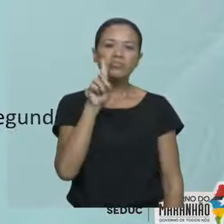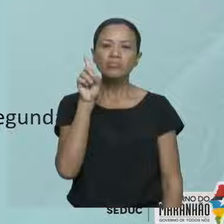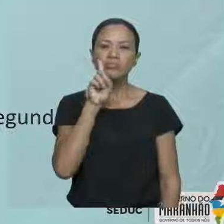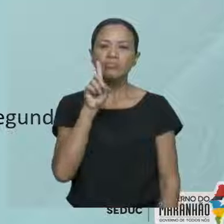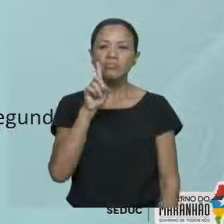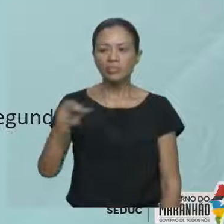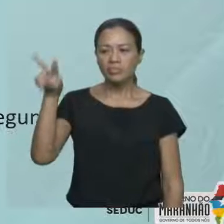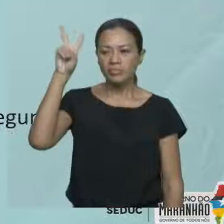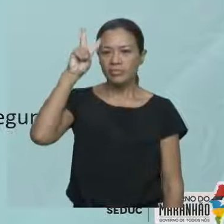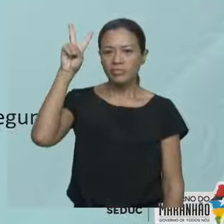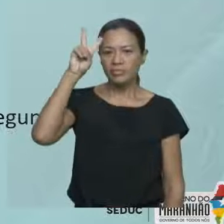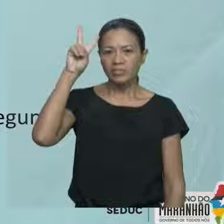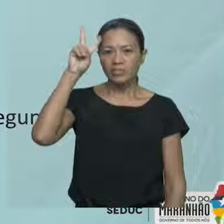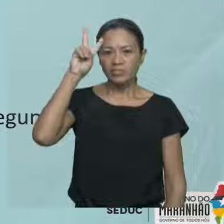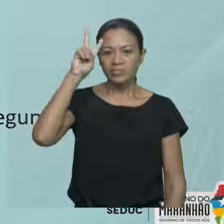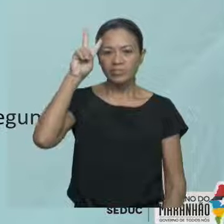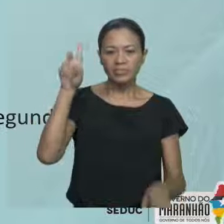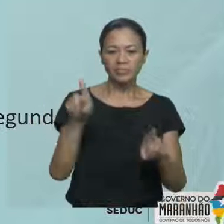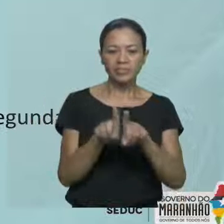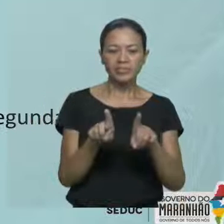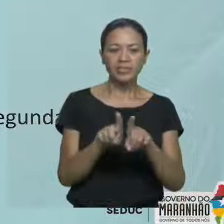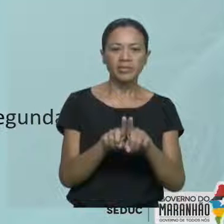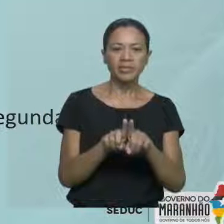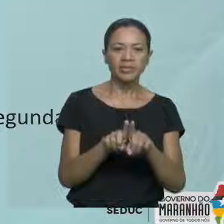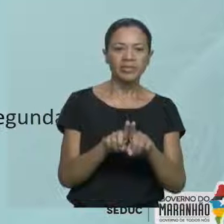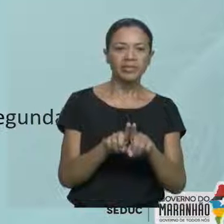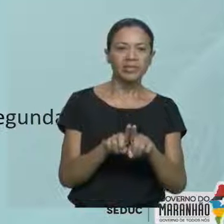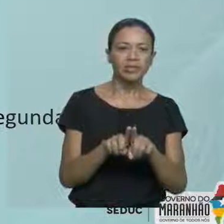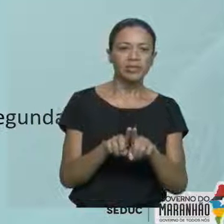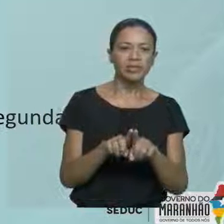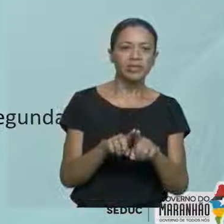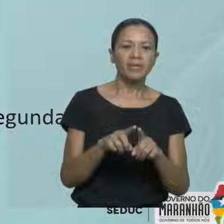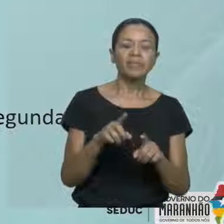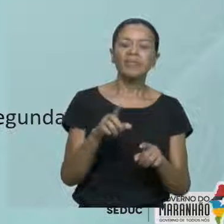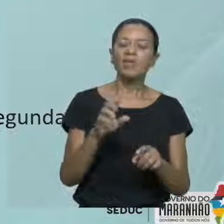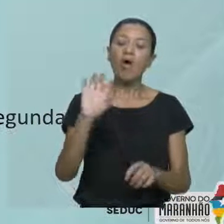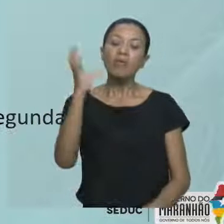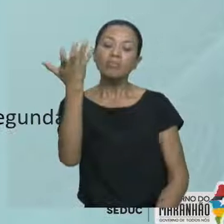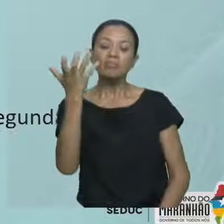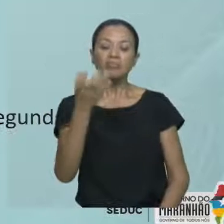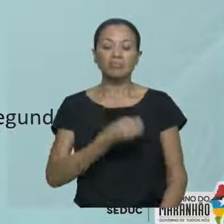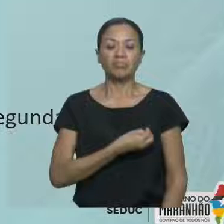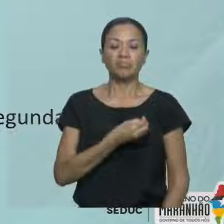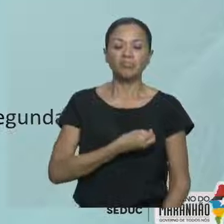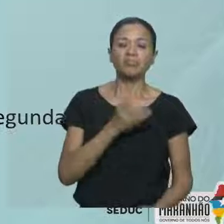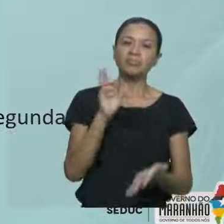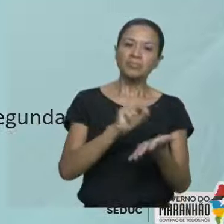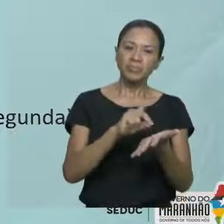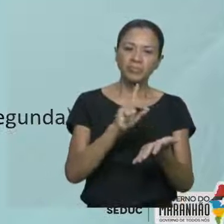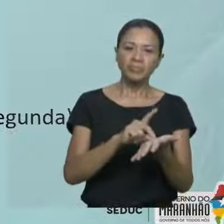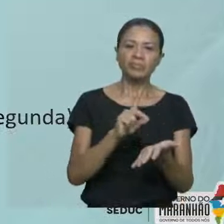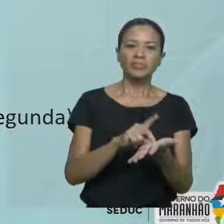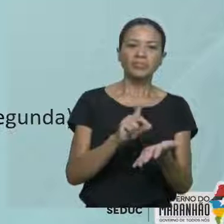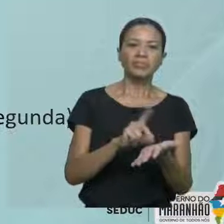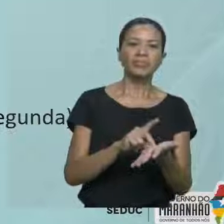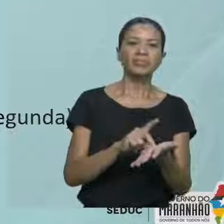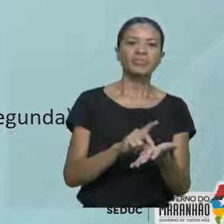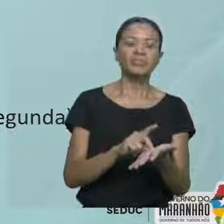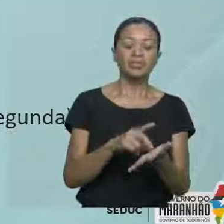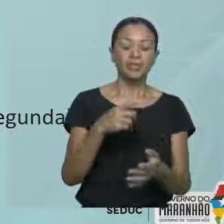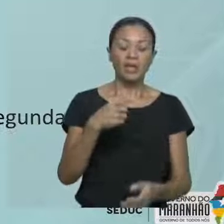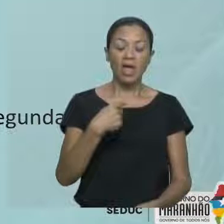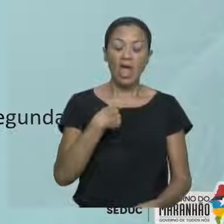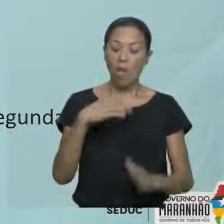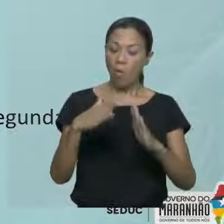Unidos na segunda. Present facts or truths. São fatos no presente ou verdades. I live em Maranhão.